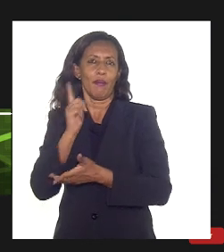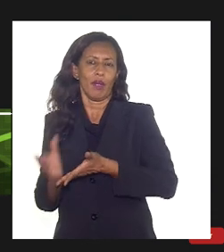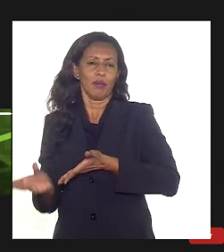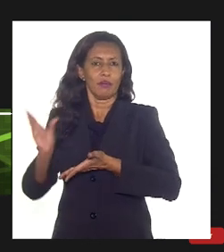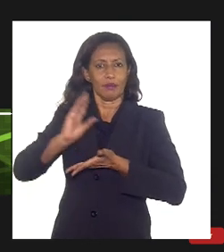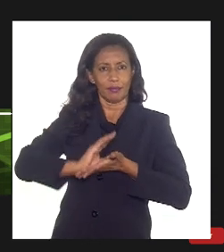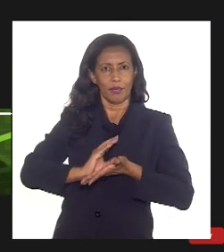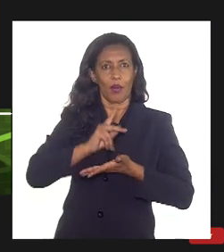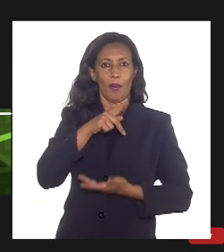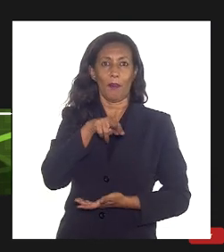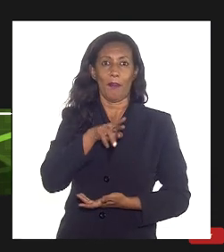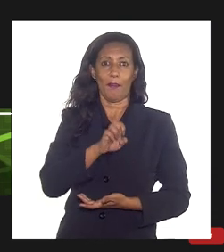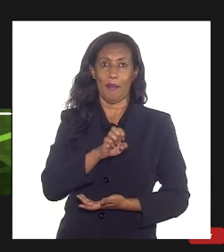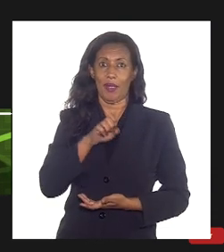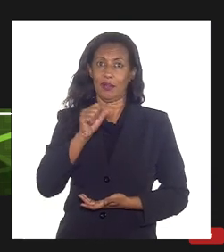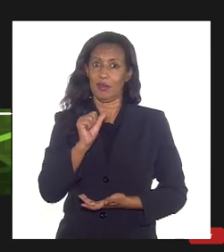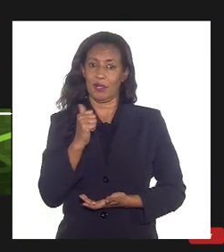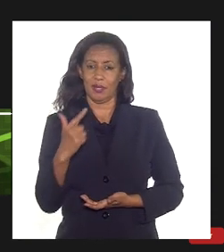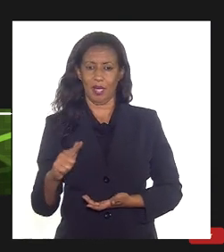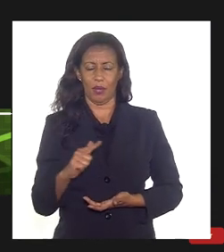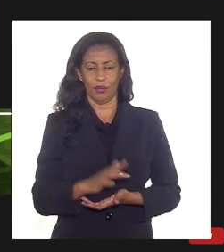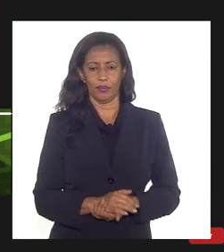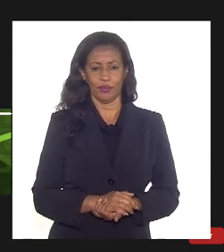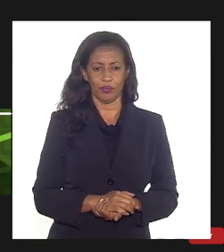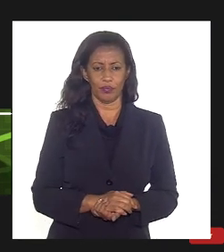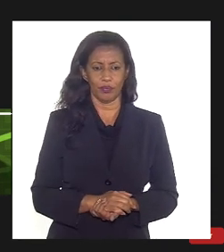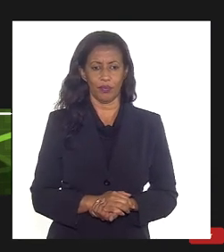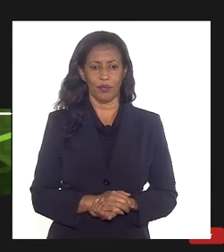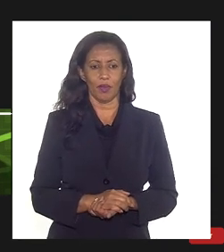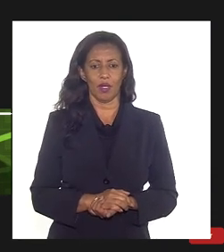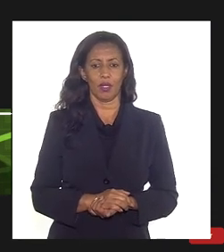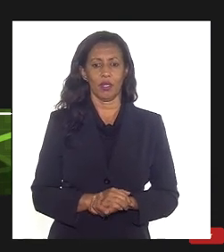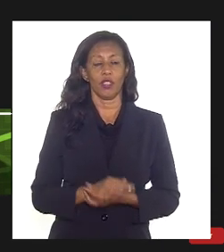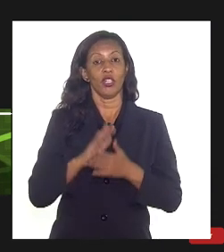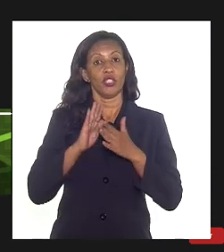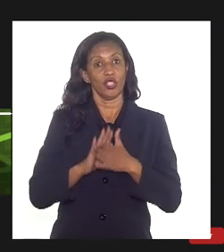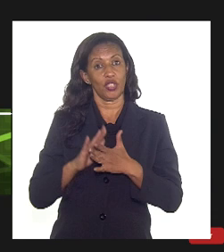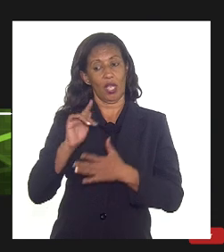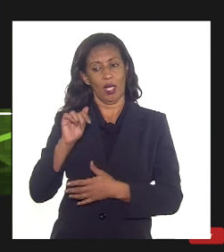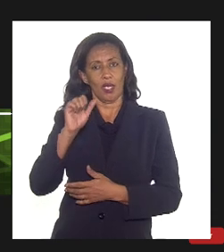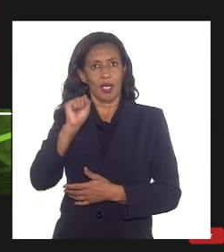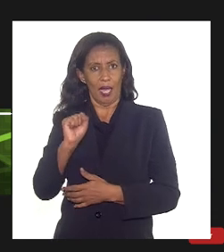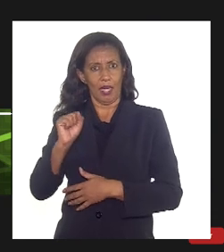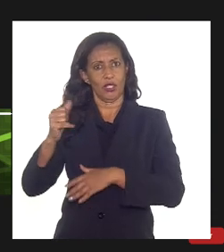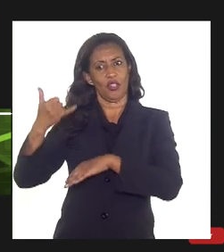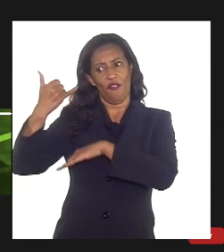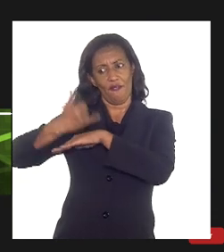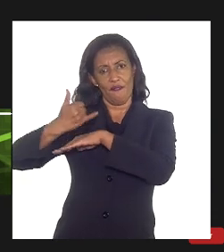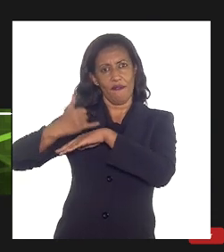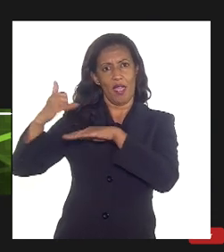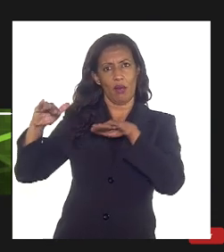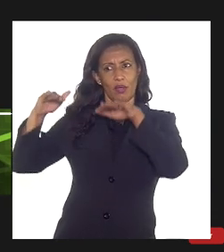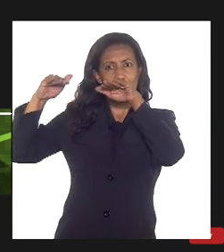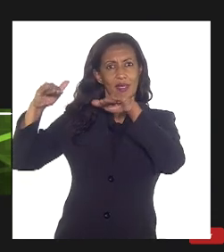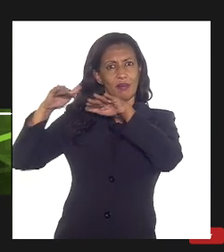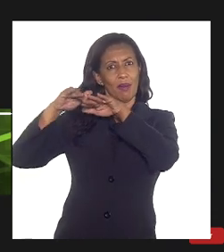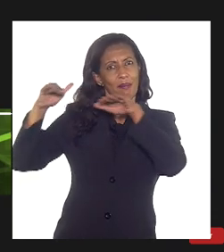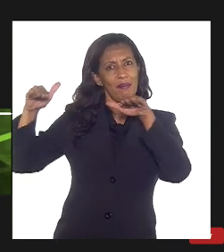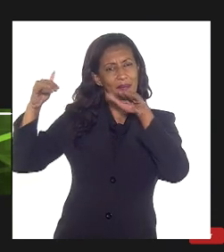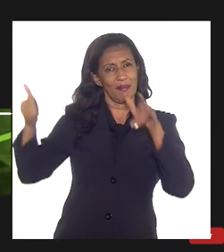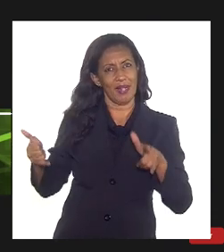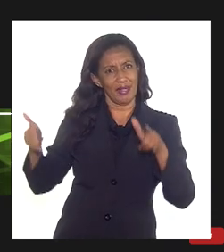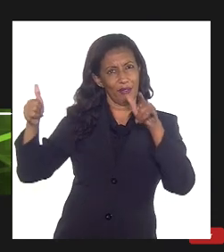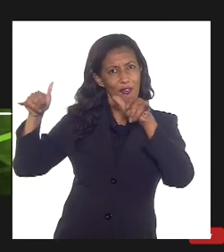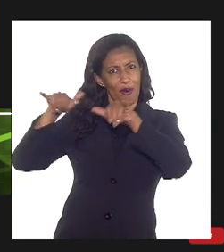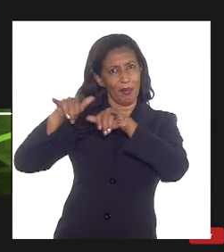pré-salve tem 10 a 20 postos por plataforma um número bem importante em termos de linha 200 a